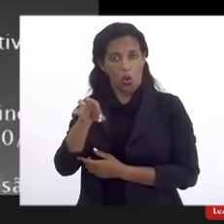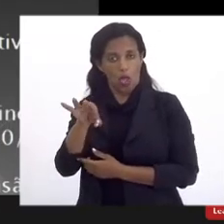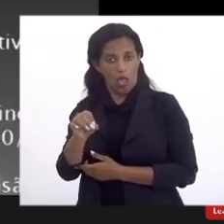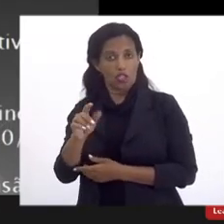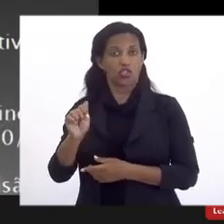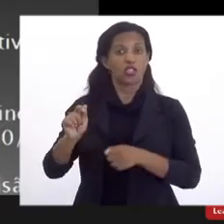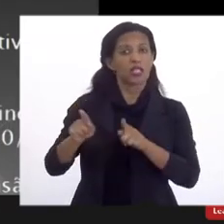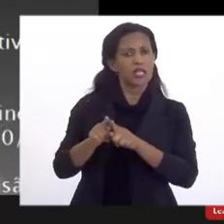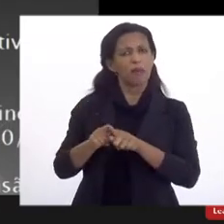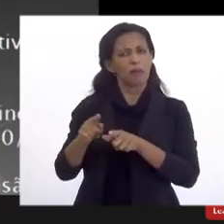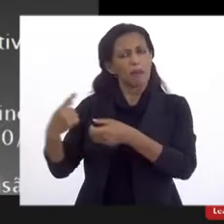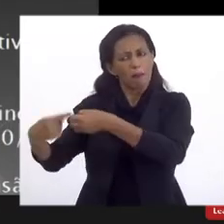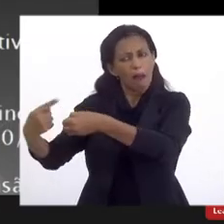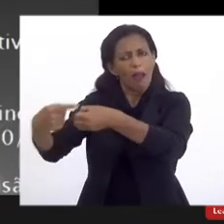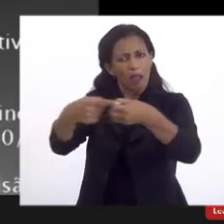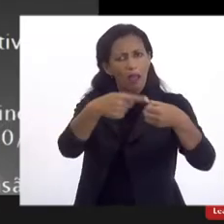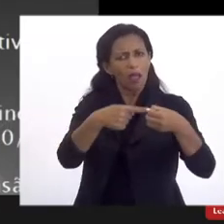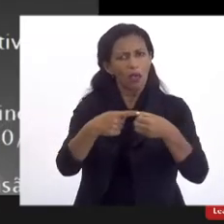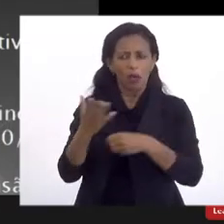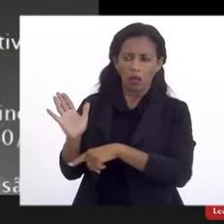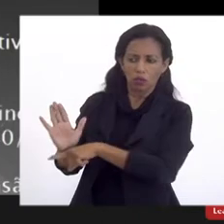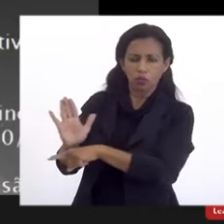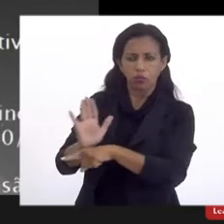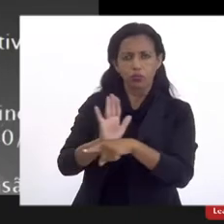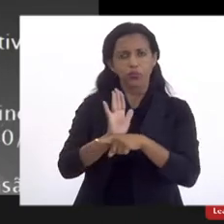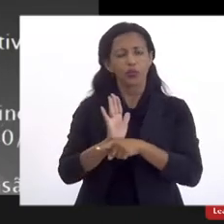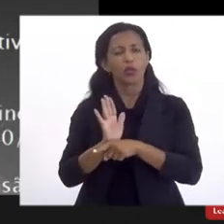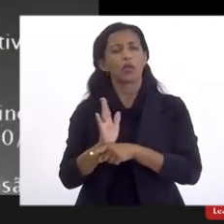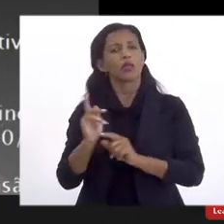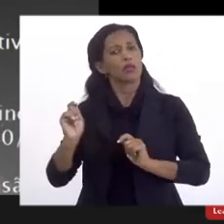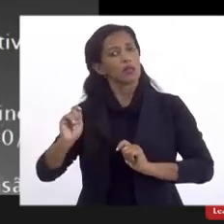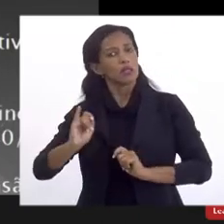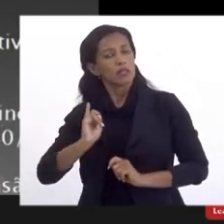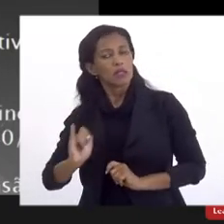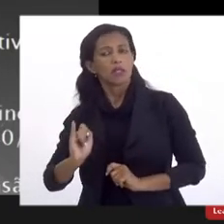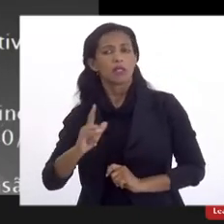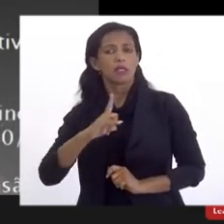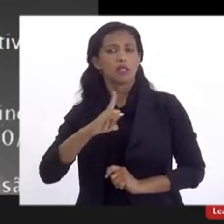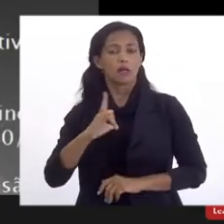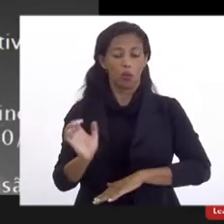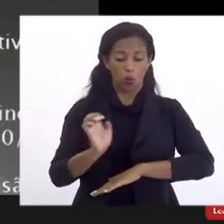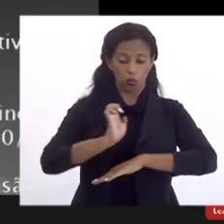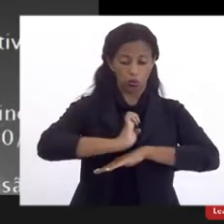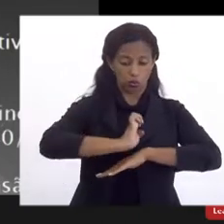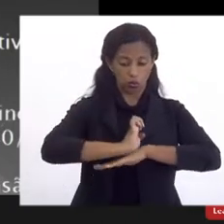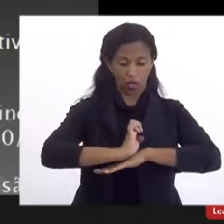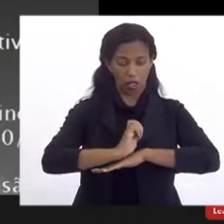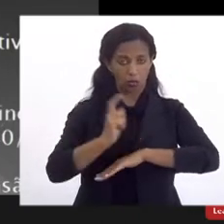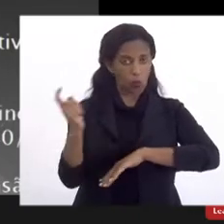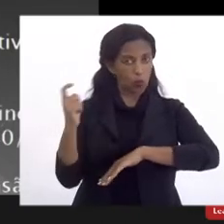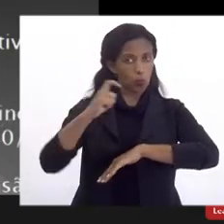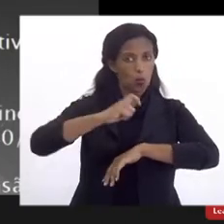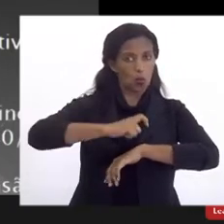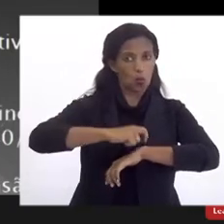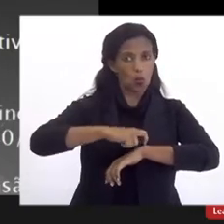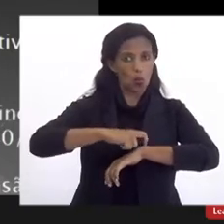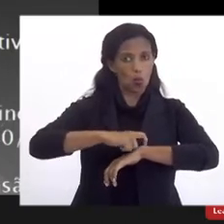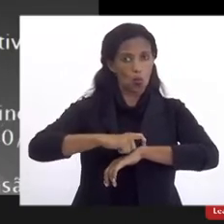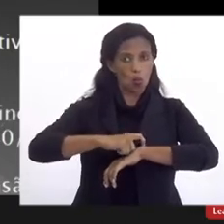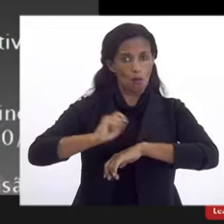periféricos que ela atende, né, se o Estado, naquele momento, se